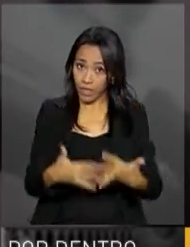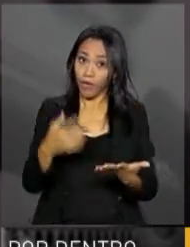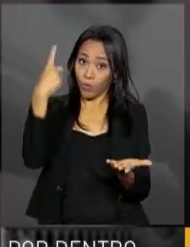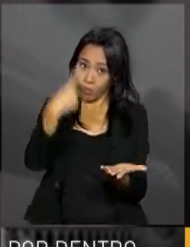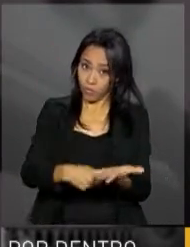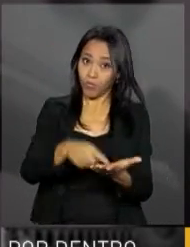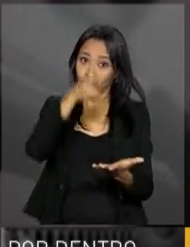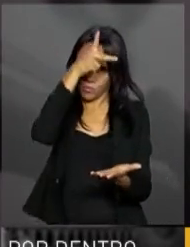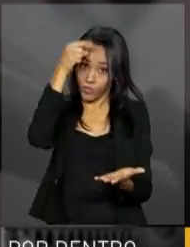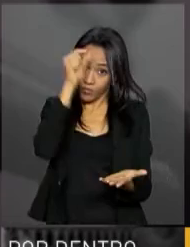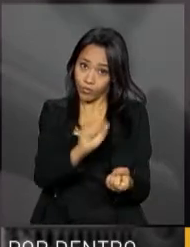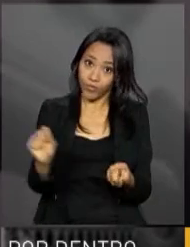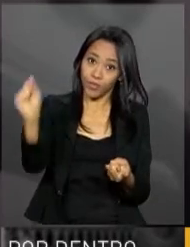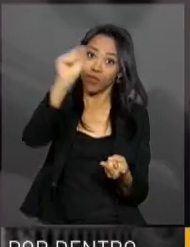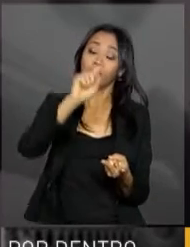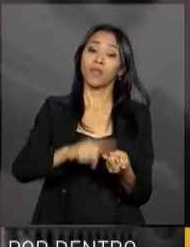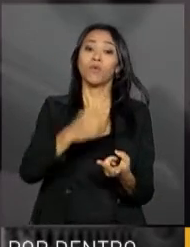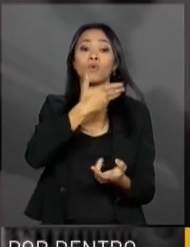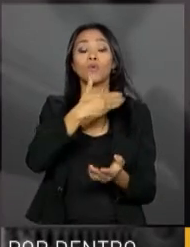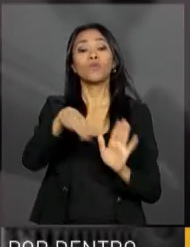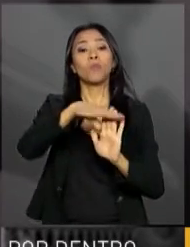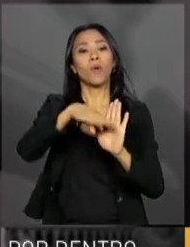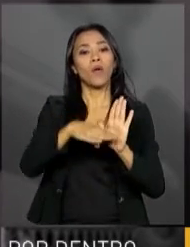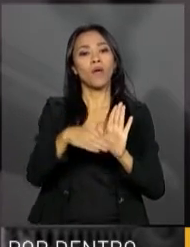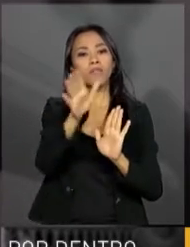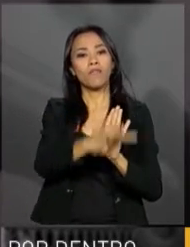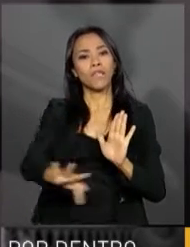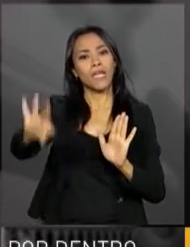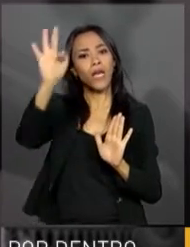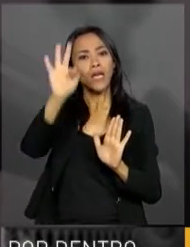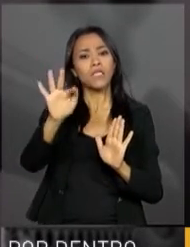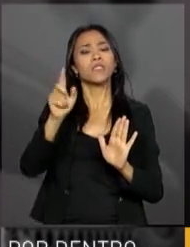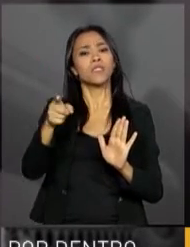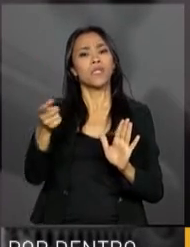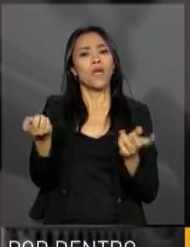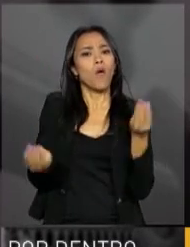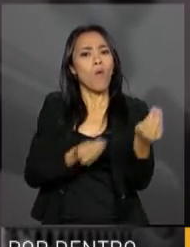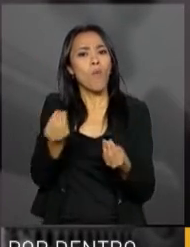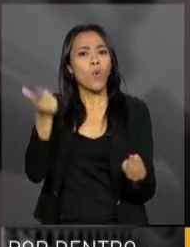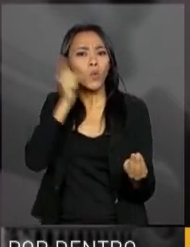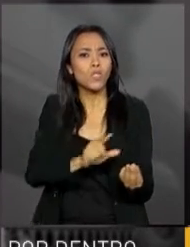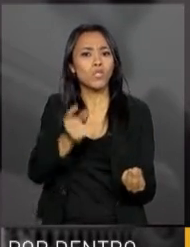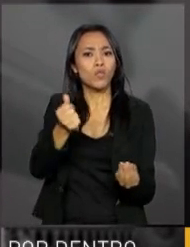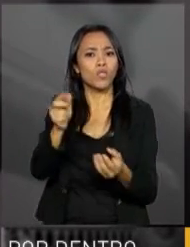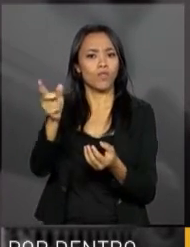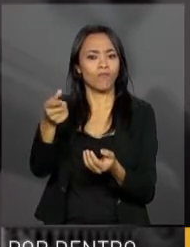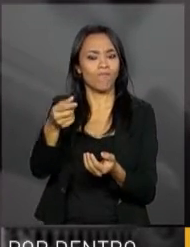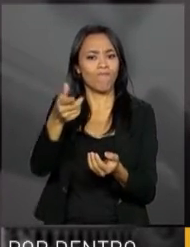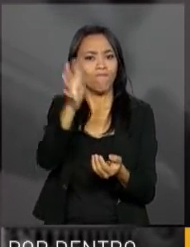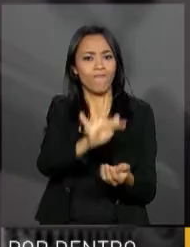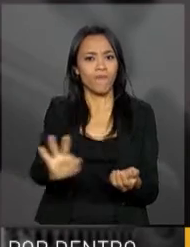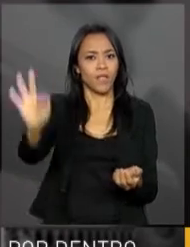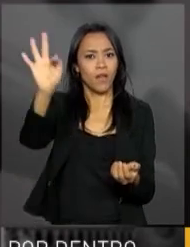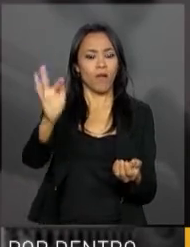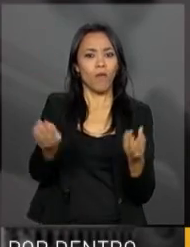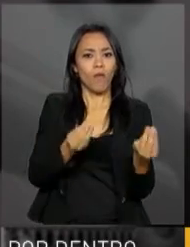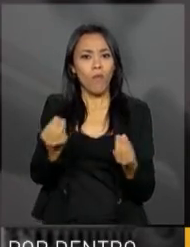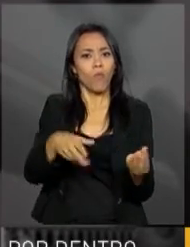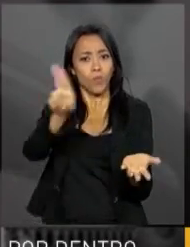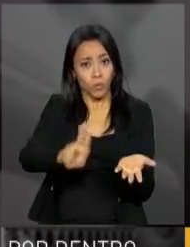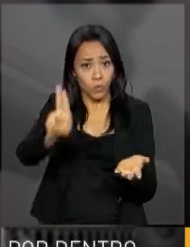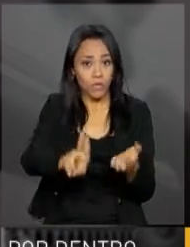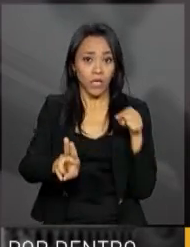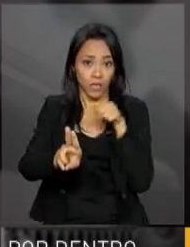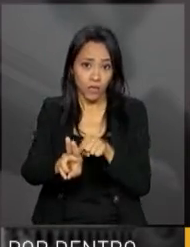município, os programas federais que podem ser utilizados pelos municípios, como obter o recurso federal, como planejar o uso desse